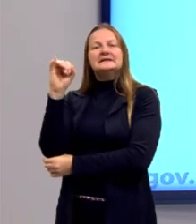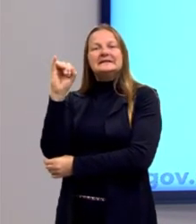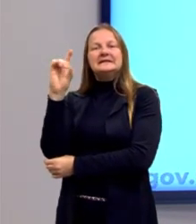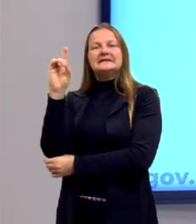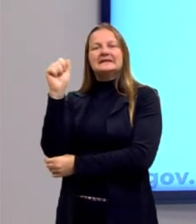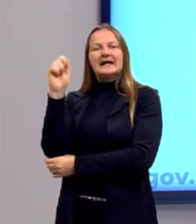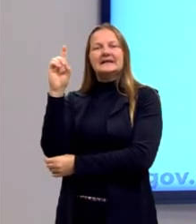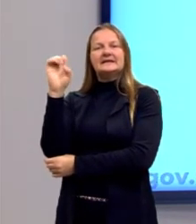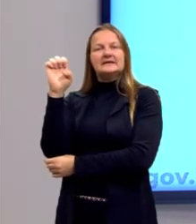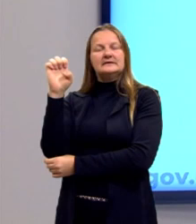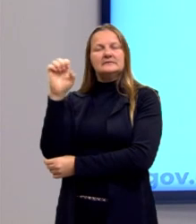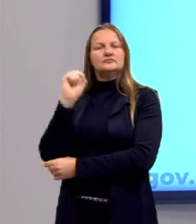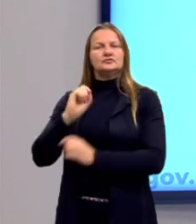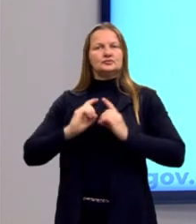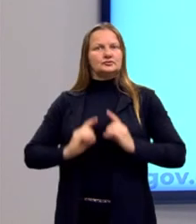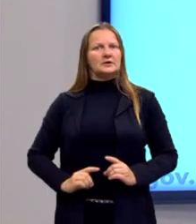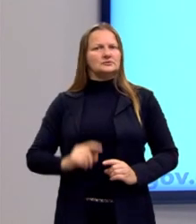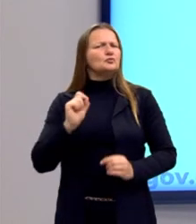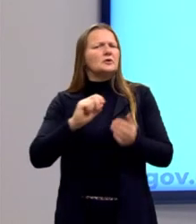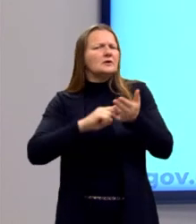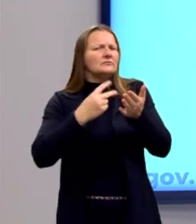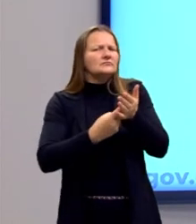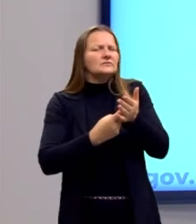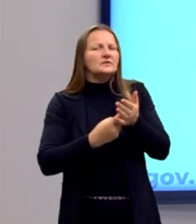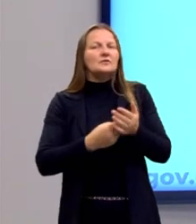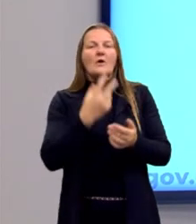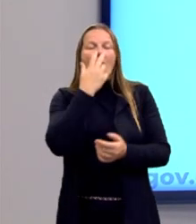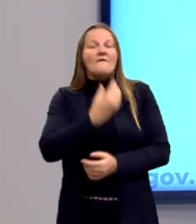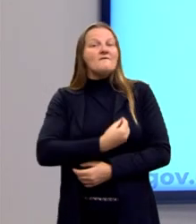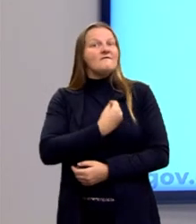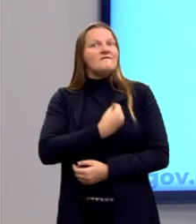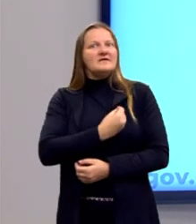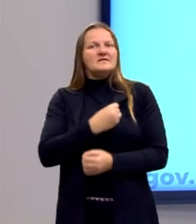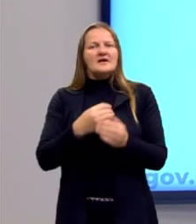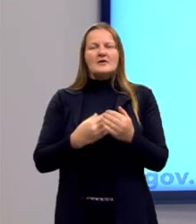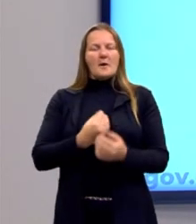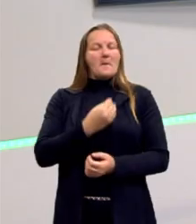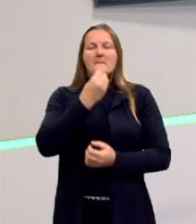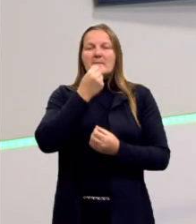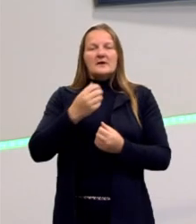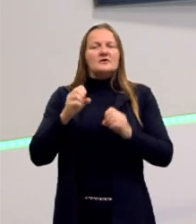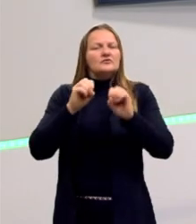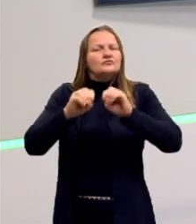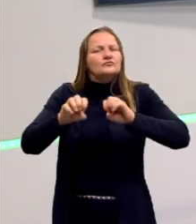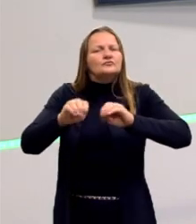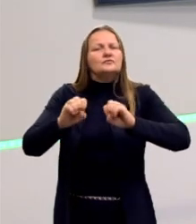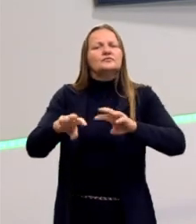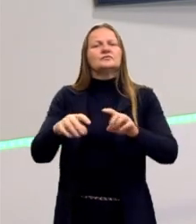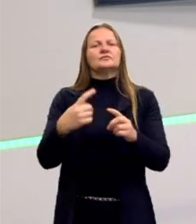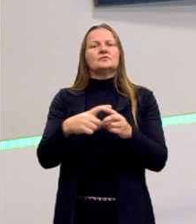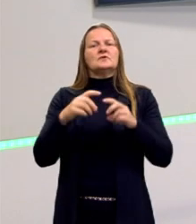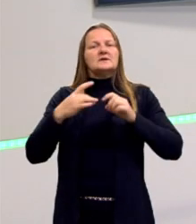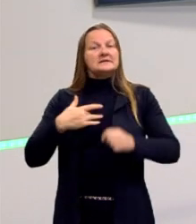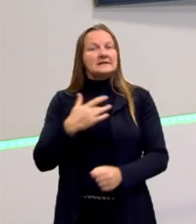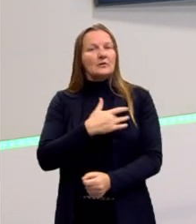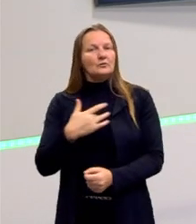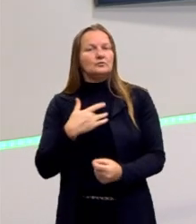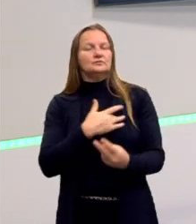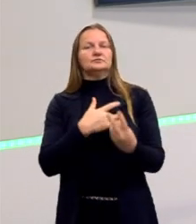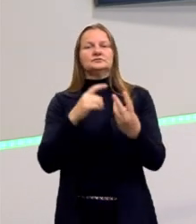É ter condições de sobreviver dignamente, né? Precisamos de educação, precisamos de saúde,